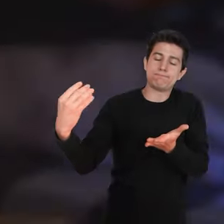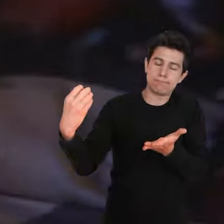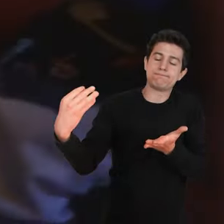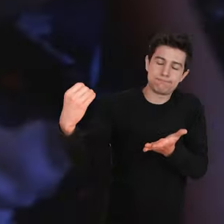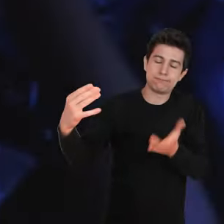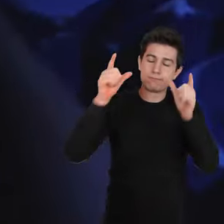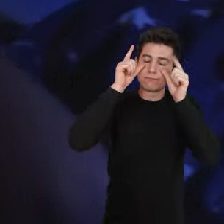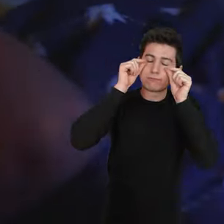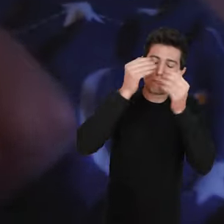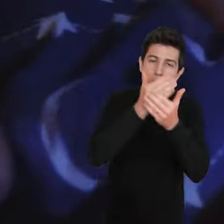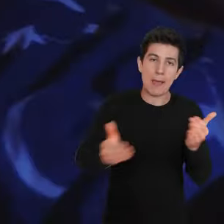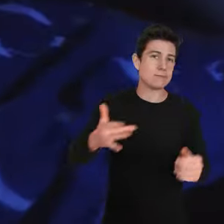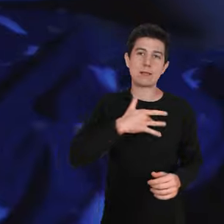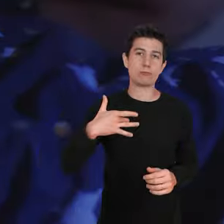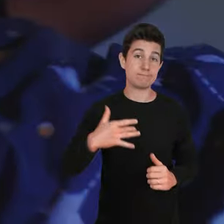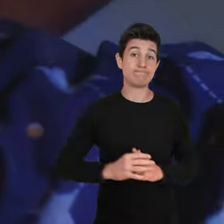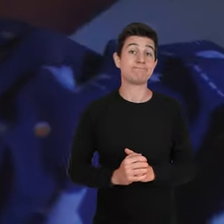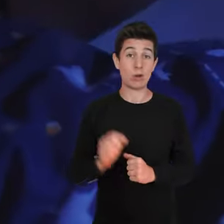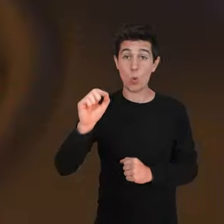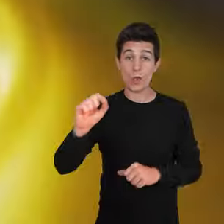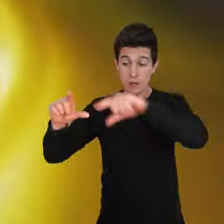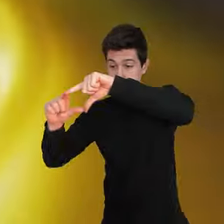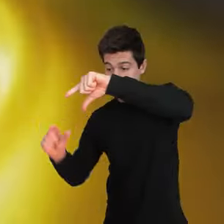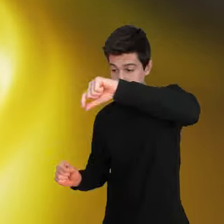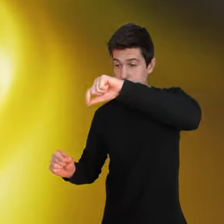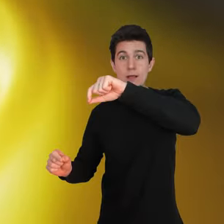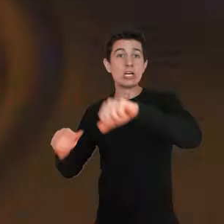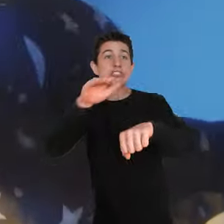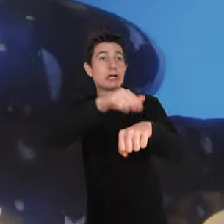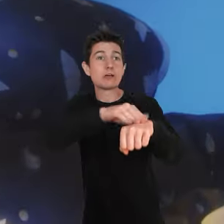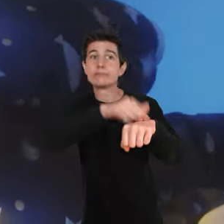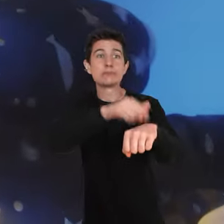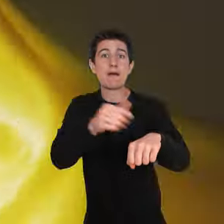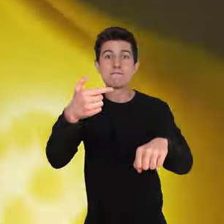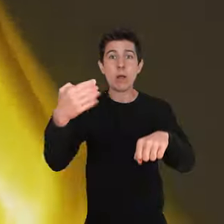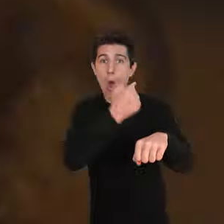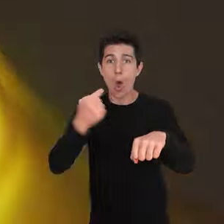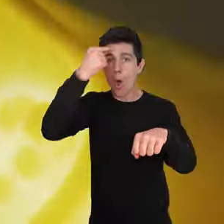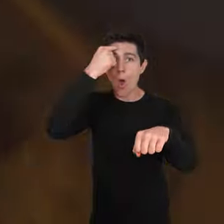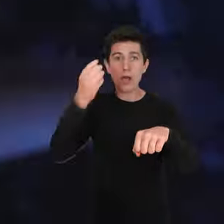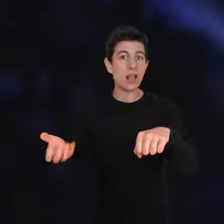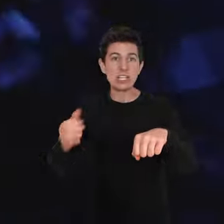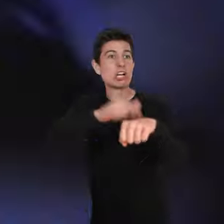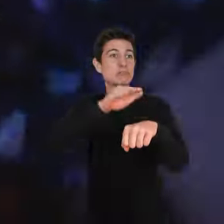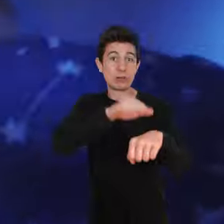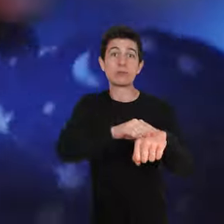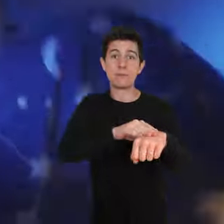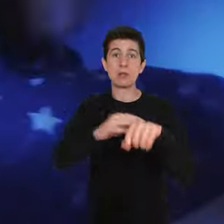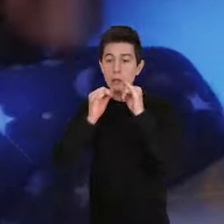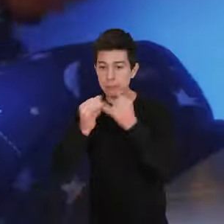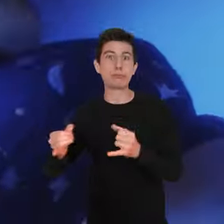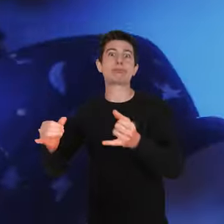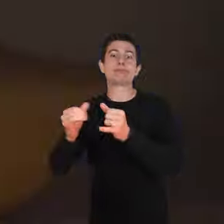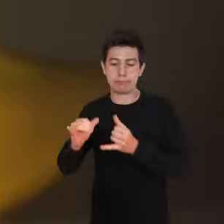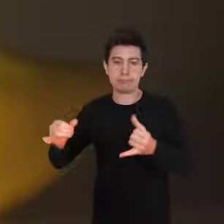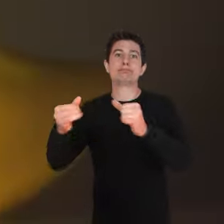adeus para uma noite de sono saudável normal. Esse cara quer sua atenção 24 horas por dia, e olha que ele sabe como conseguir.